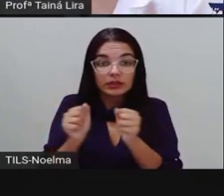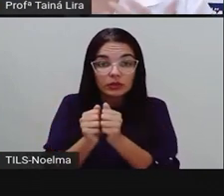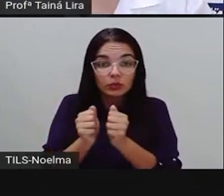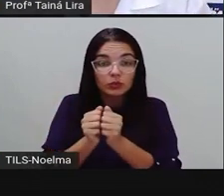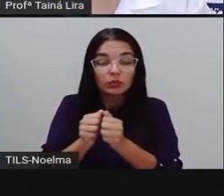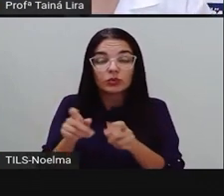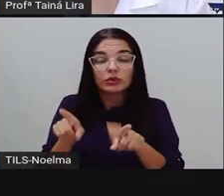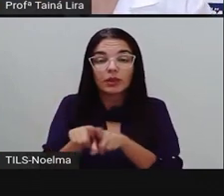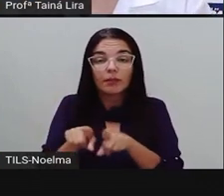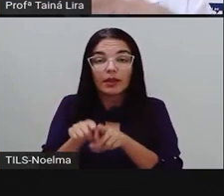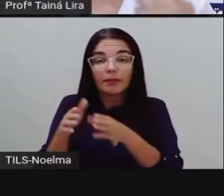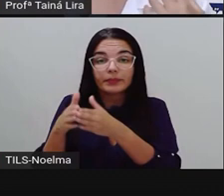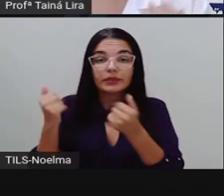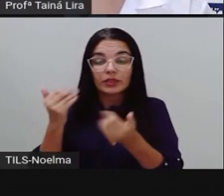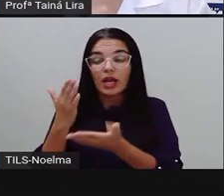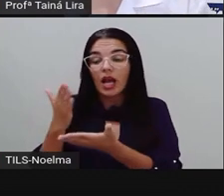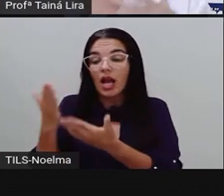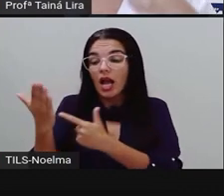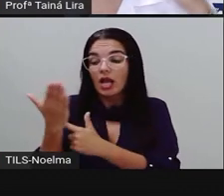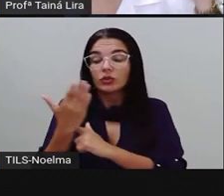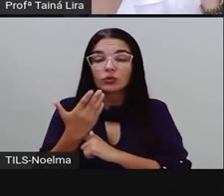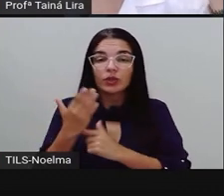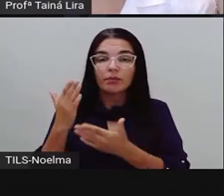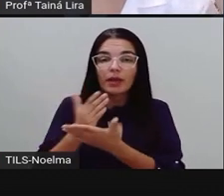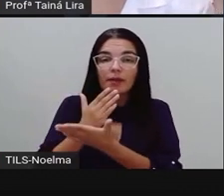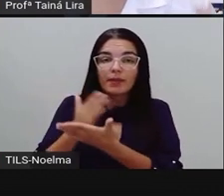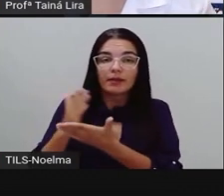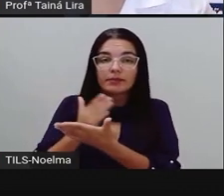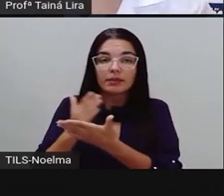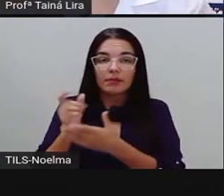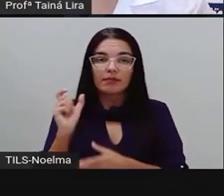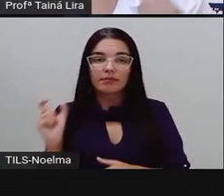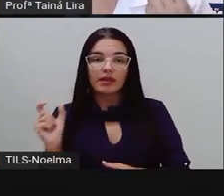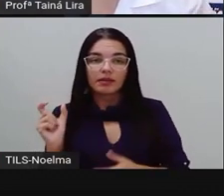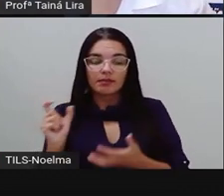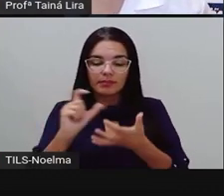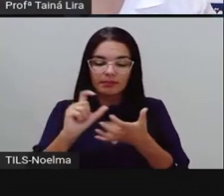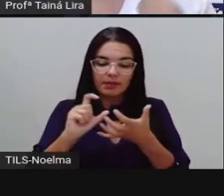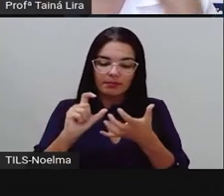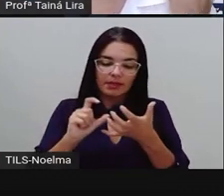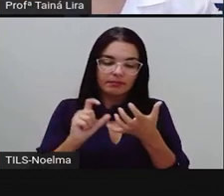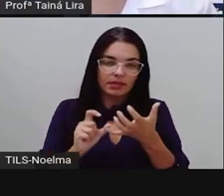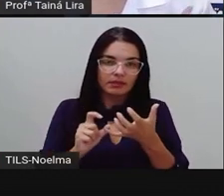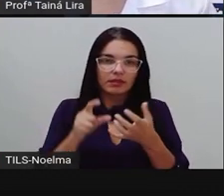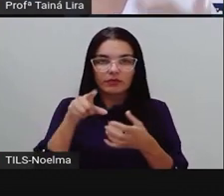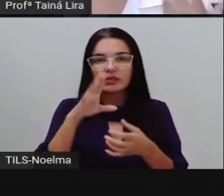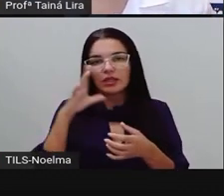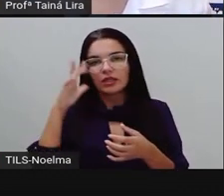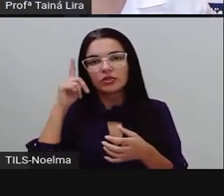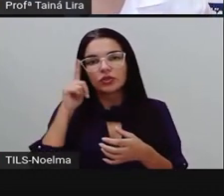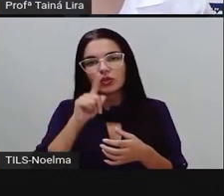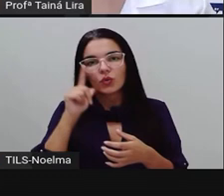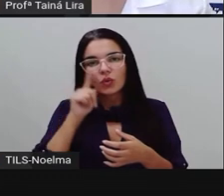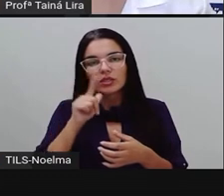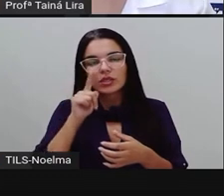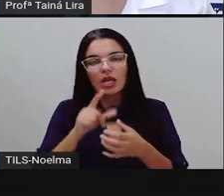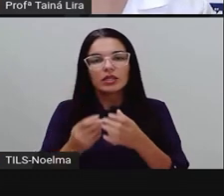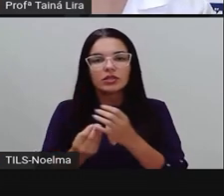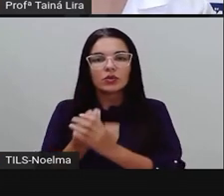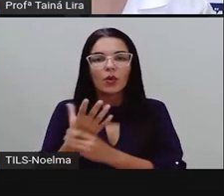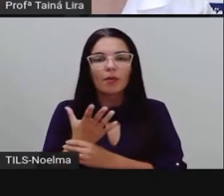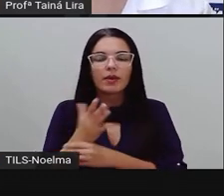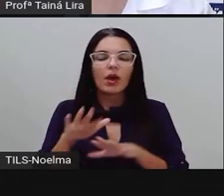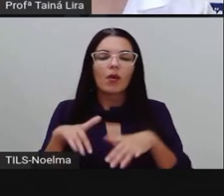para separar aí as sílabas da palavra e aí vocês pronunciam aí, sílaba por sílaba e aí descobrem qual é a sílaba mais